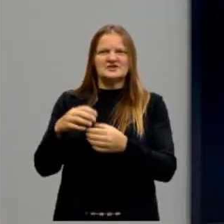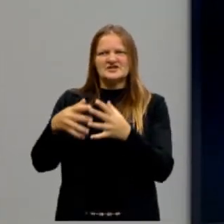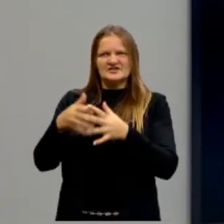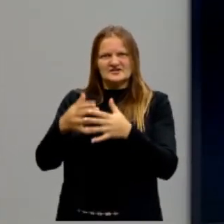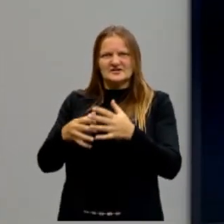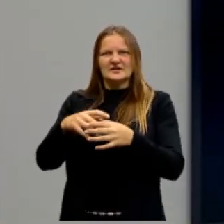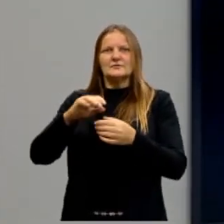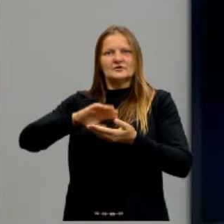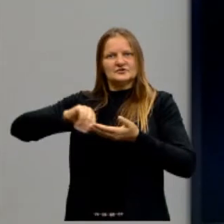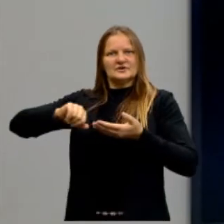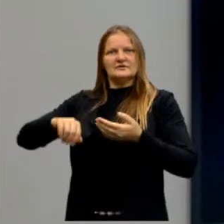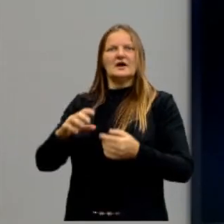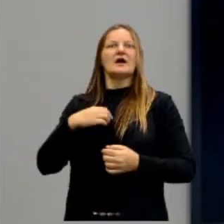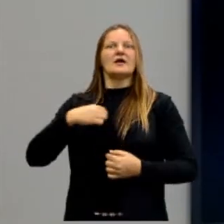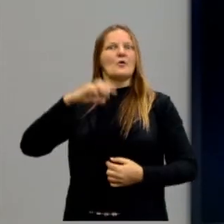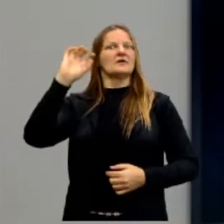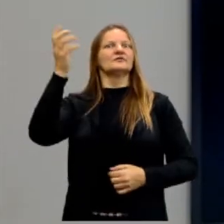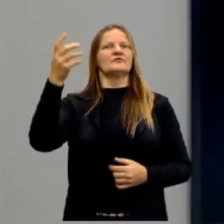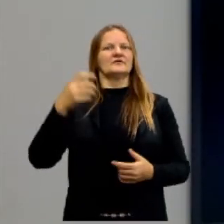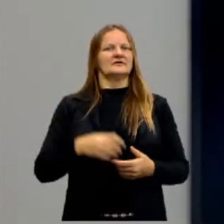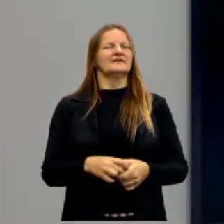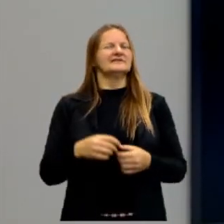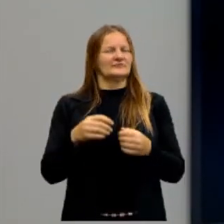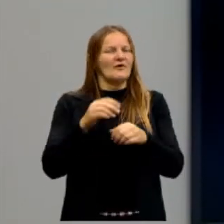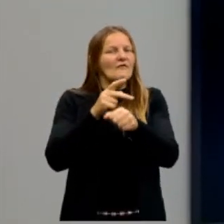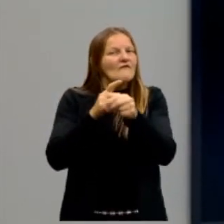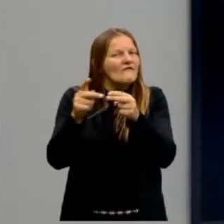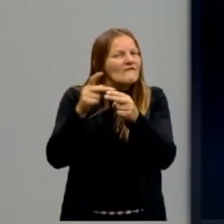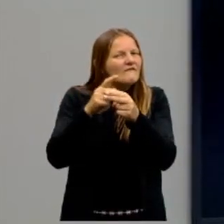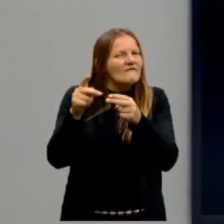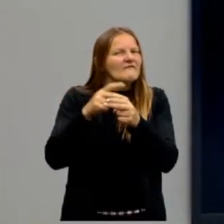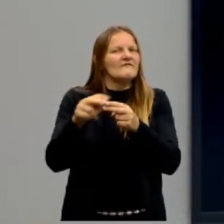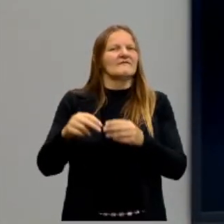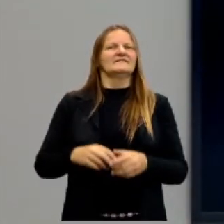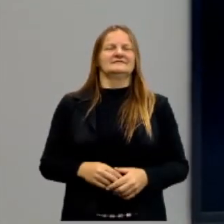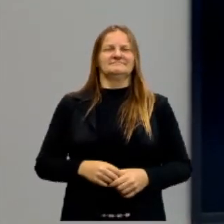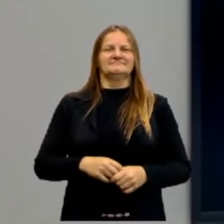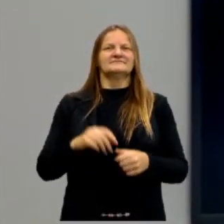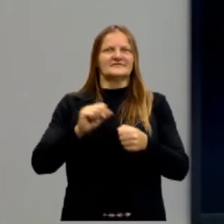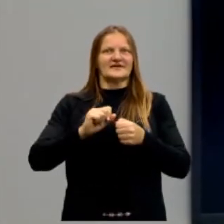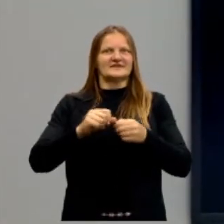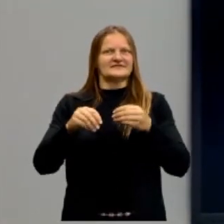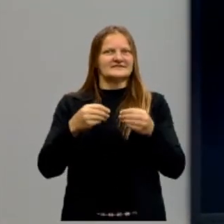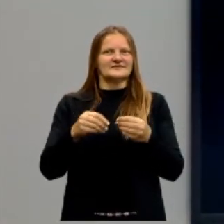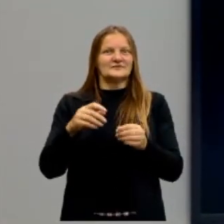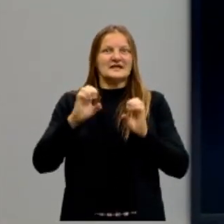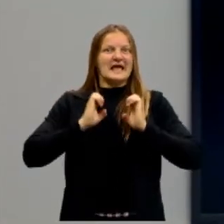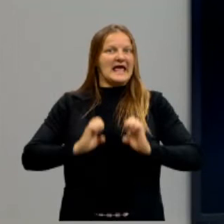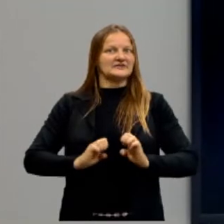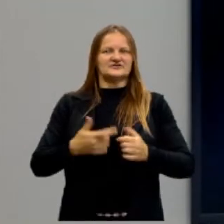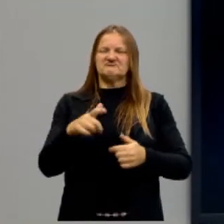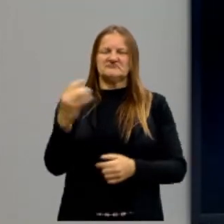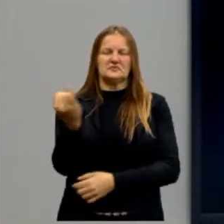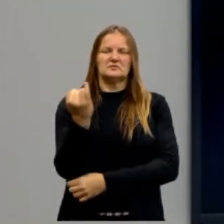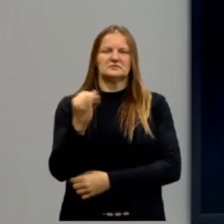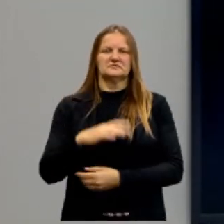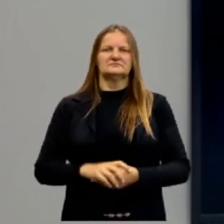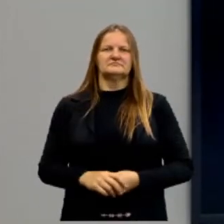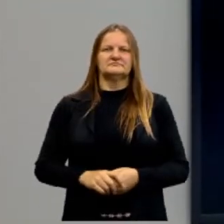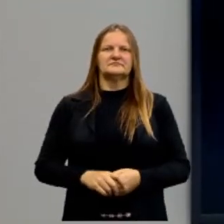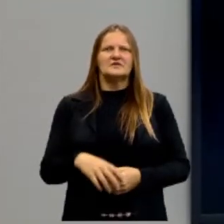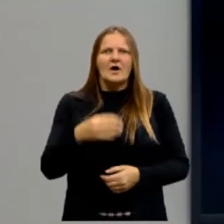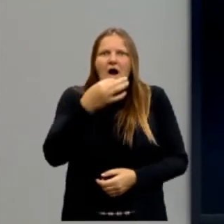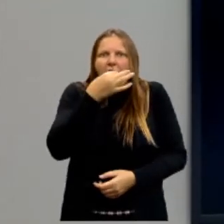a sala, para depois tirar o bode e dizer, opa, resolver o problema, se for preciso, você faz. Para manter-se no poder e governar. Professor, que